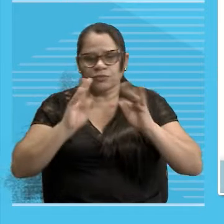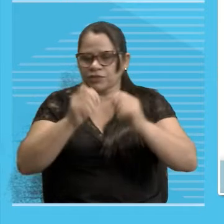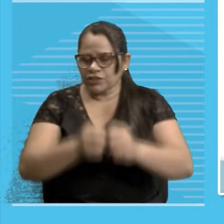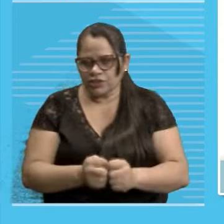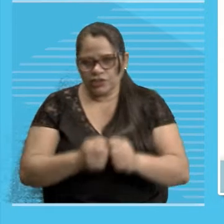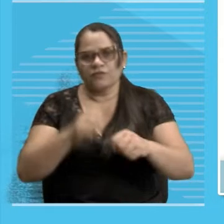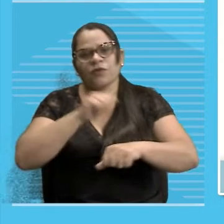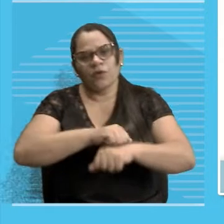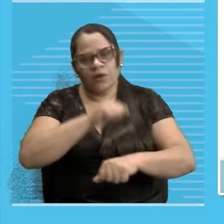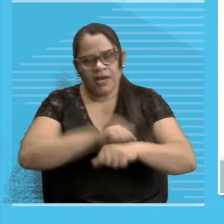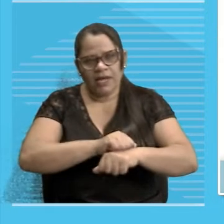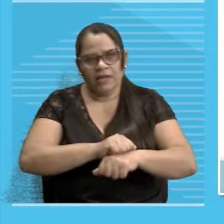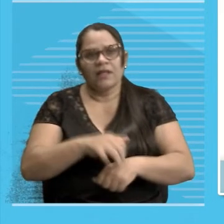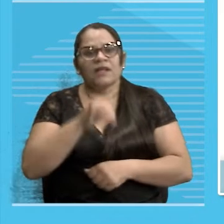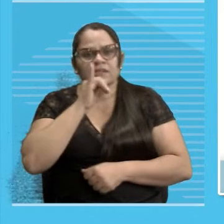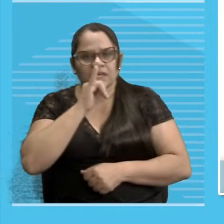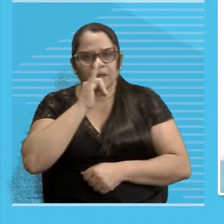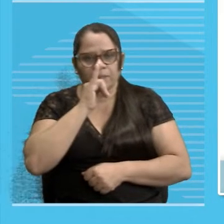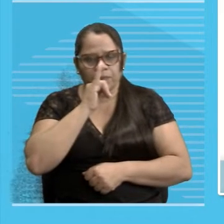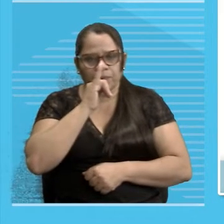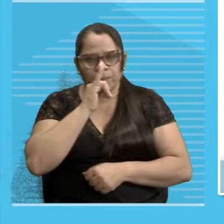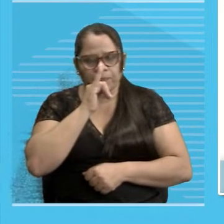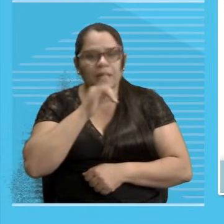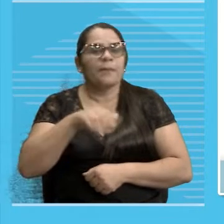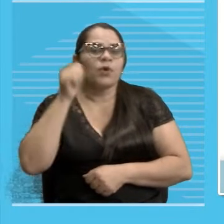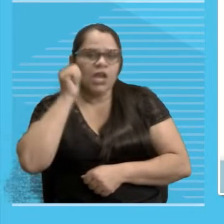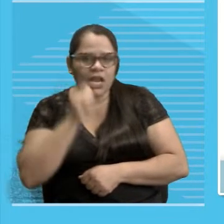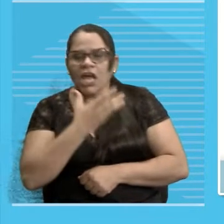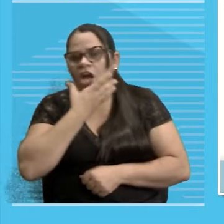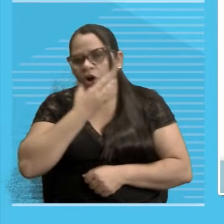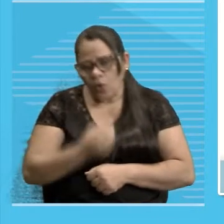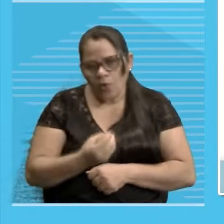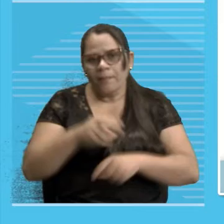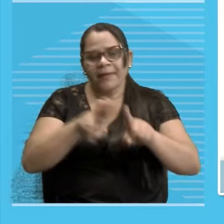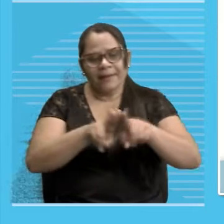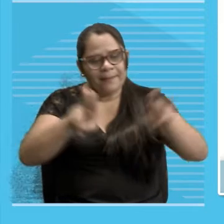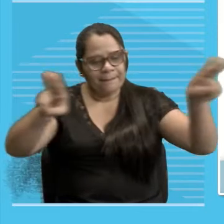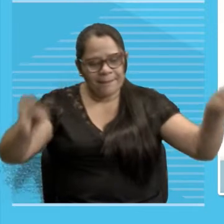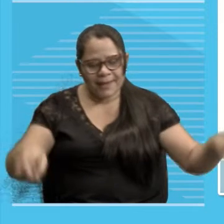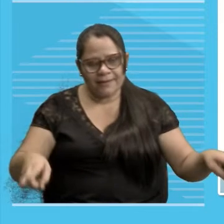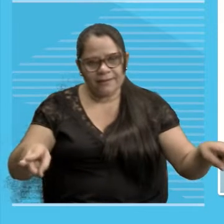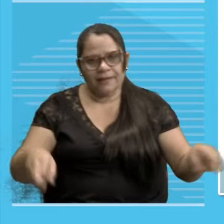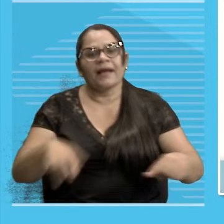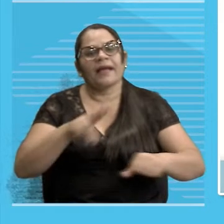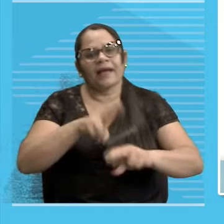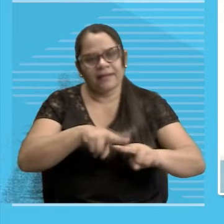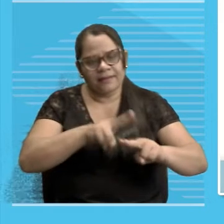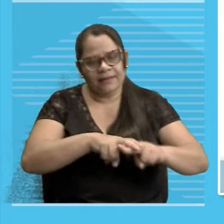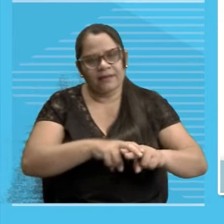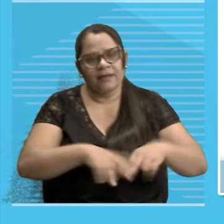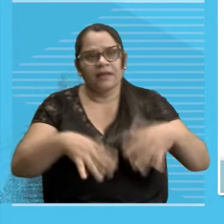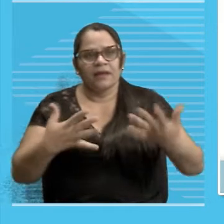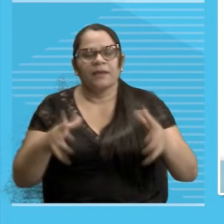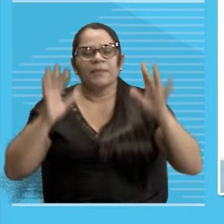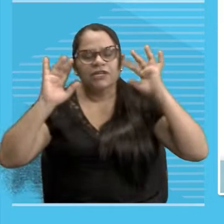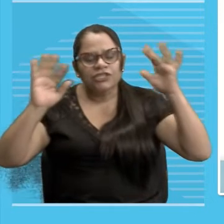mulher, cadeira, cobra, brasília Substantivo Com certeza Real Imaginário Saci Mãe d'água